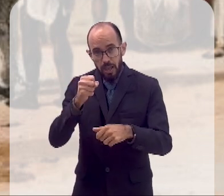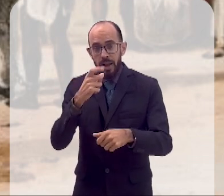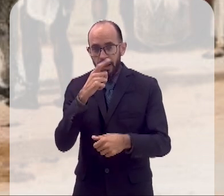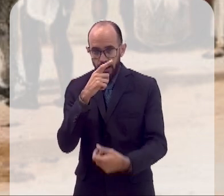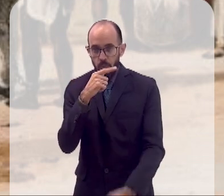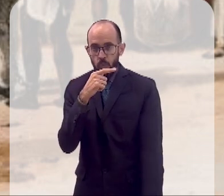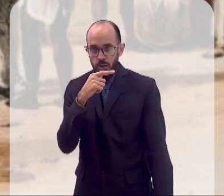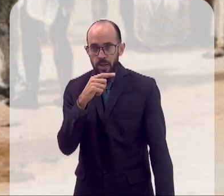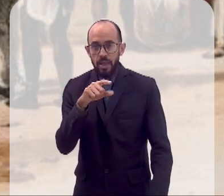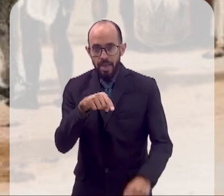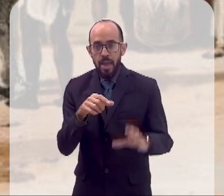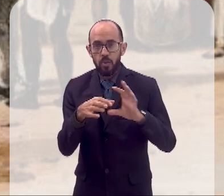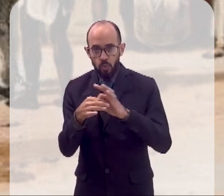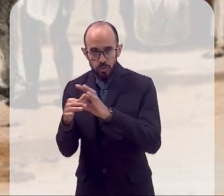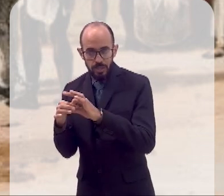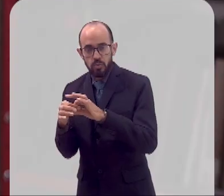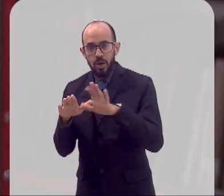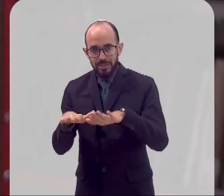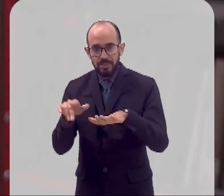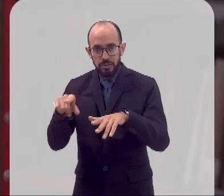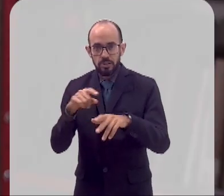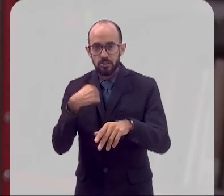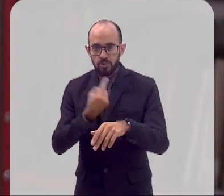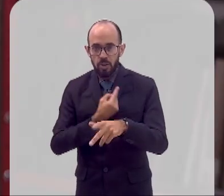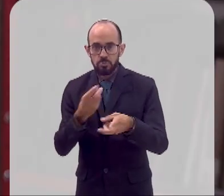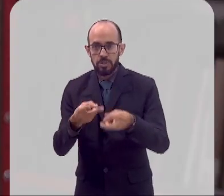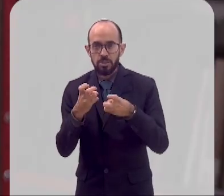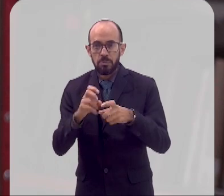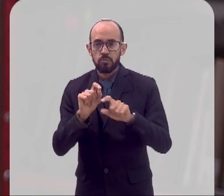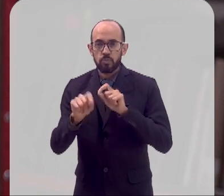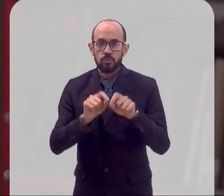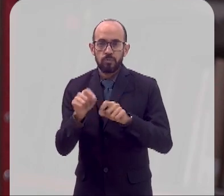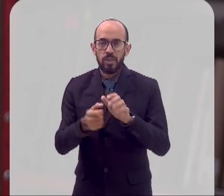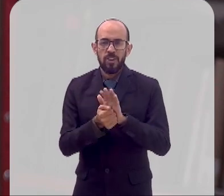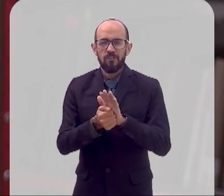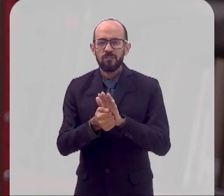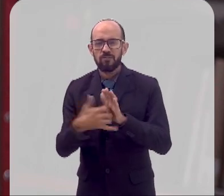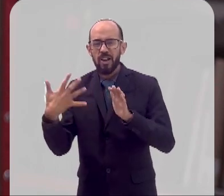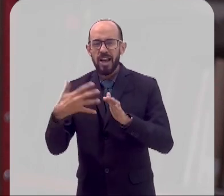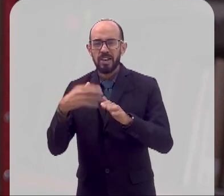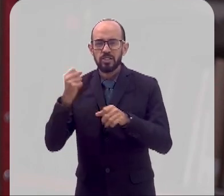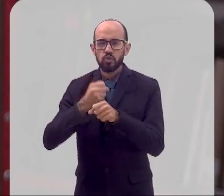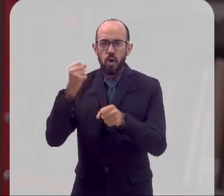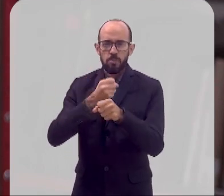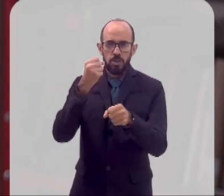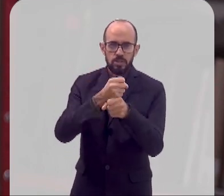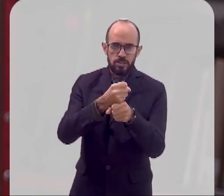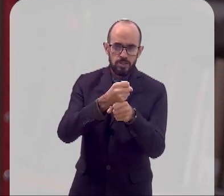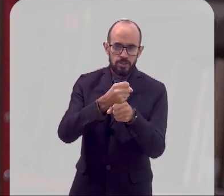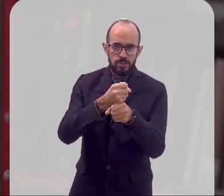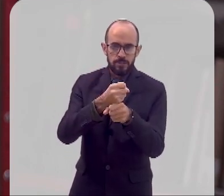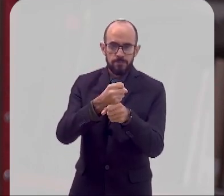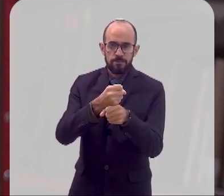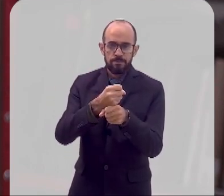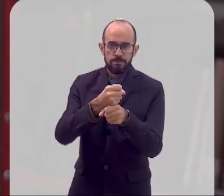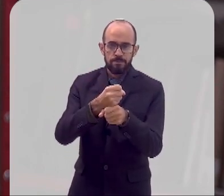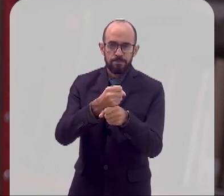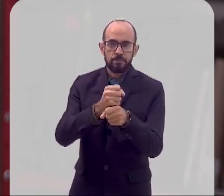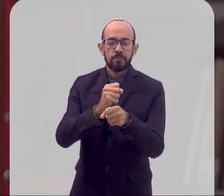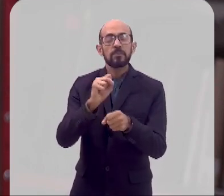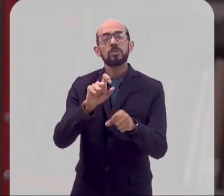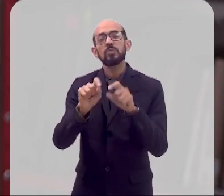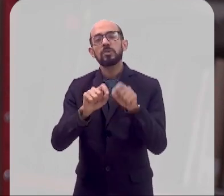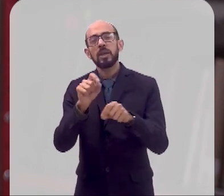água. E aí vai ser nesse contexto que nós vamos observar diversas obras, inclusive uma das obras que é